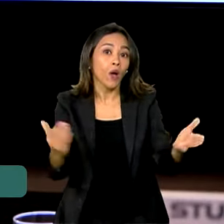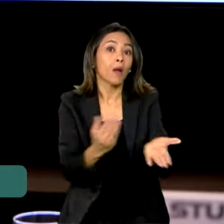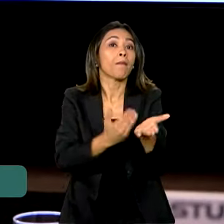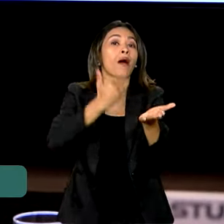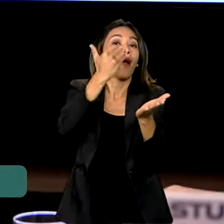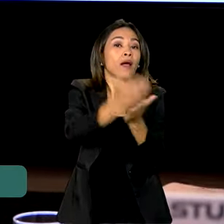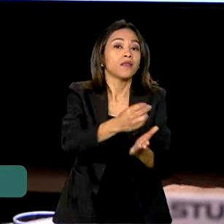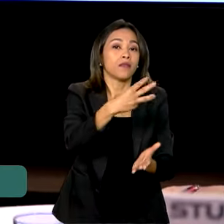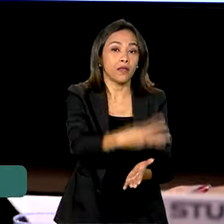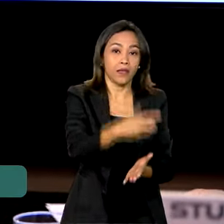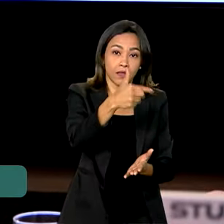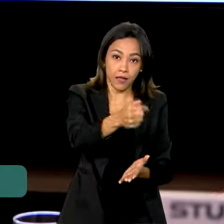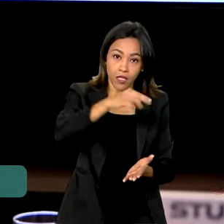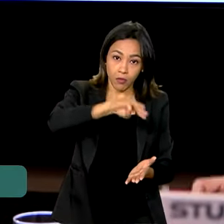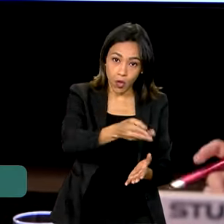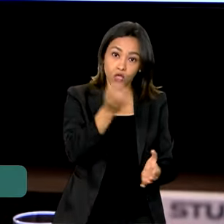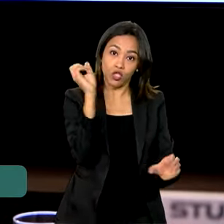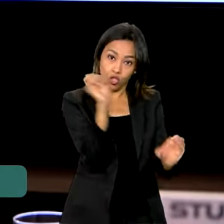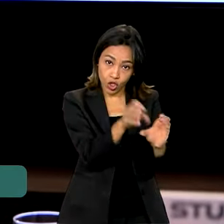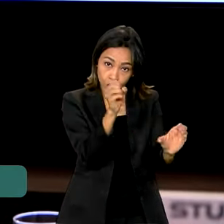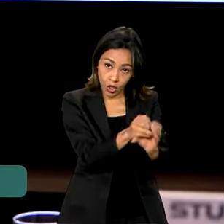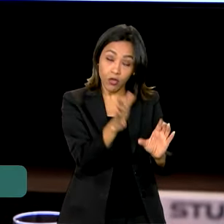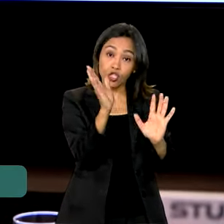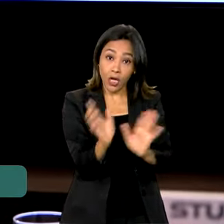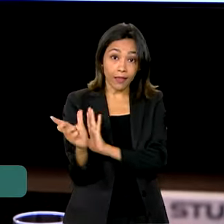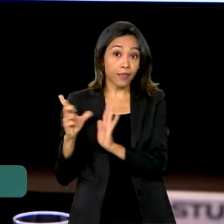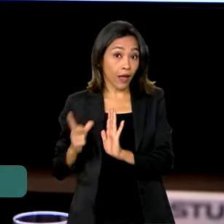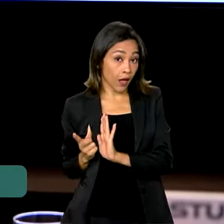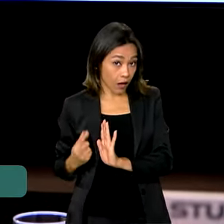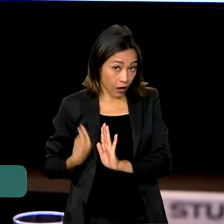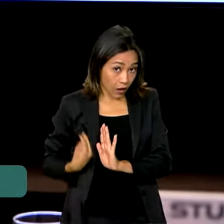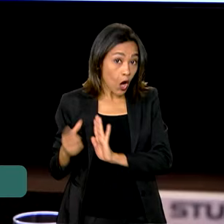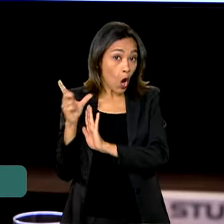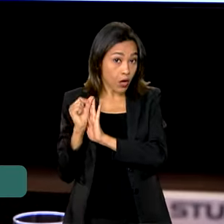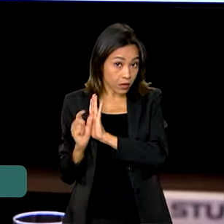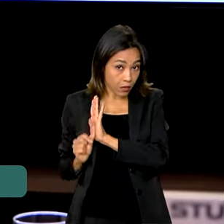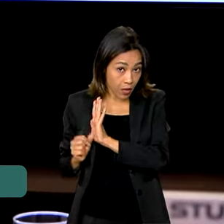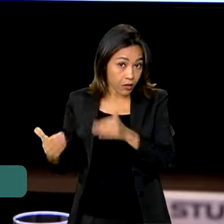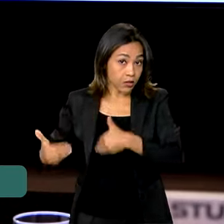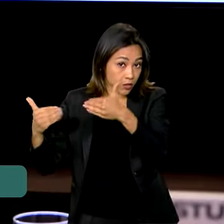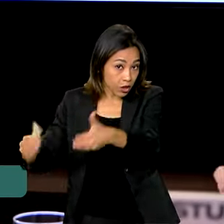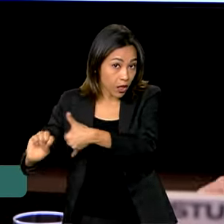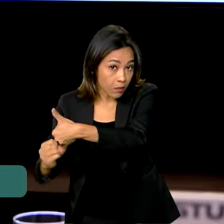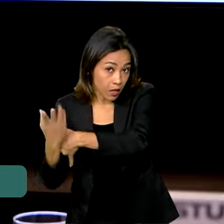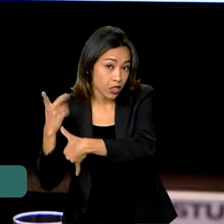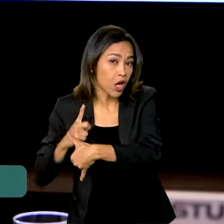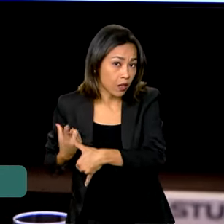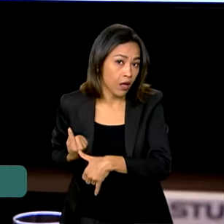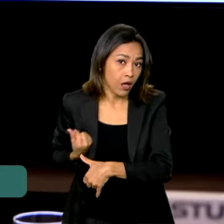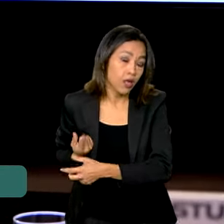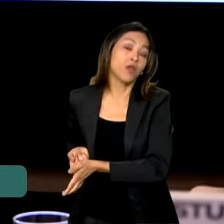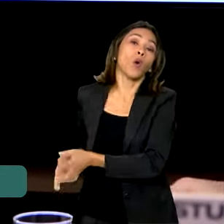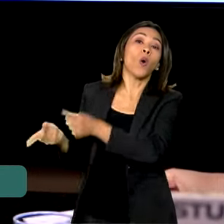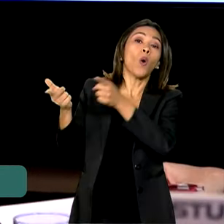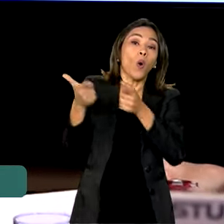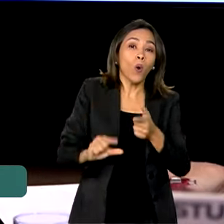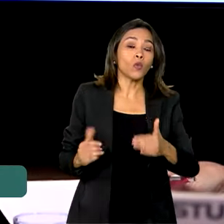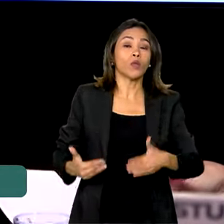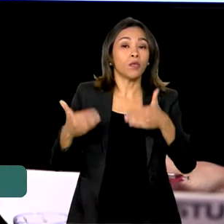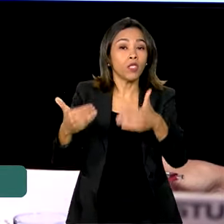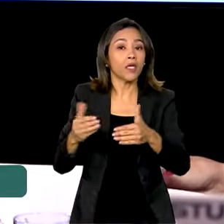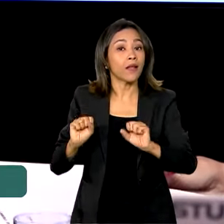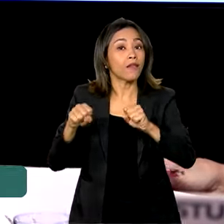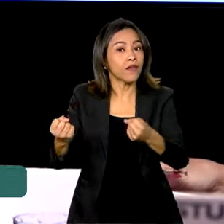Sim, já estão na conta. O orçamento já está no Ministério do Meio Ambiente, uma parte, no Ministério da Defesa, que tem sido grande